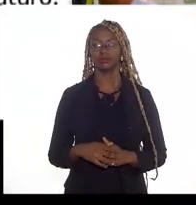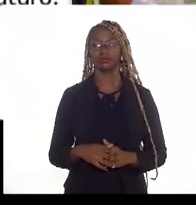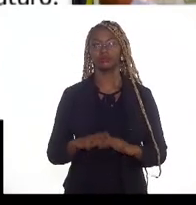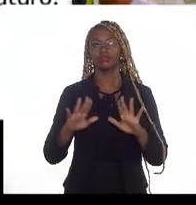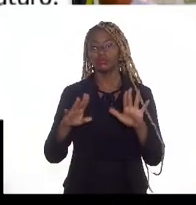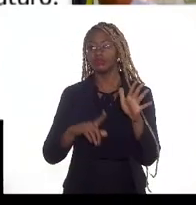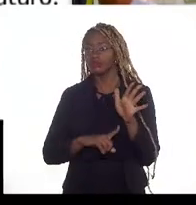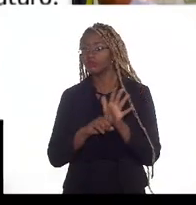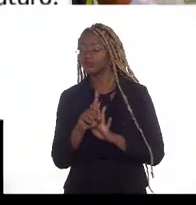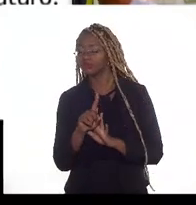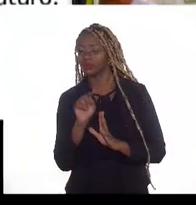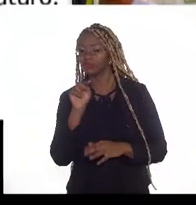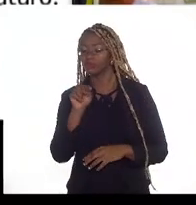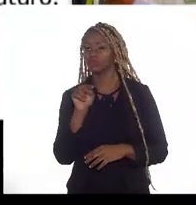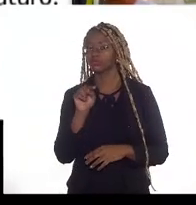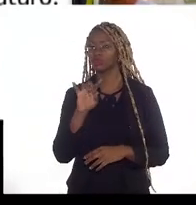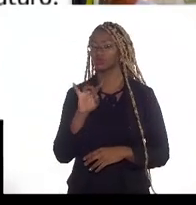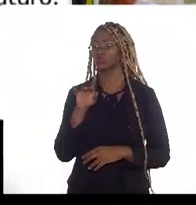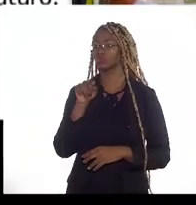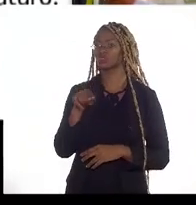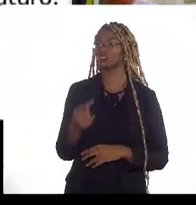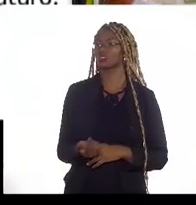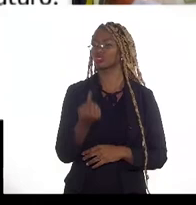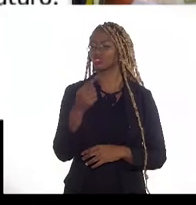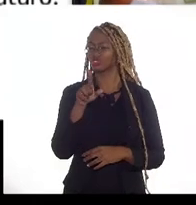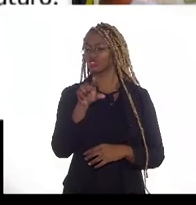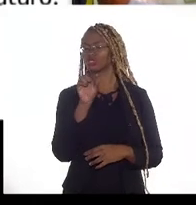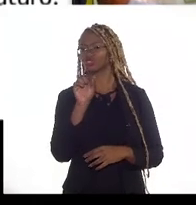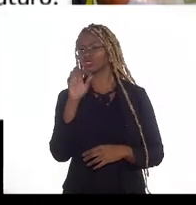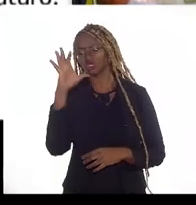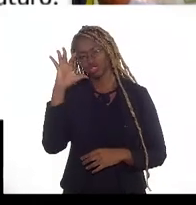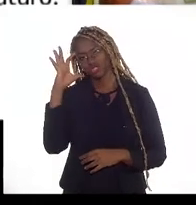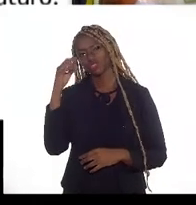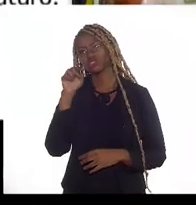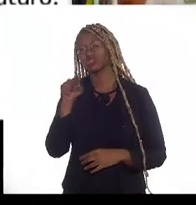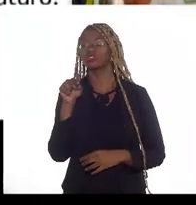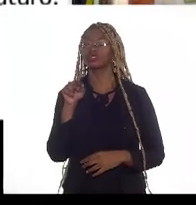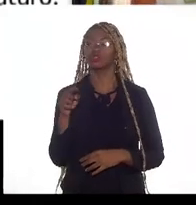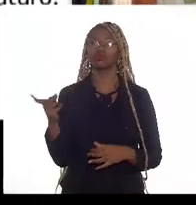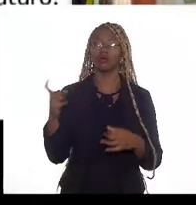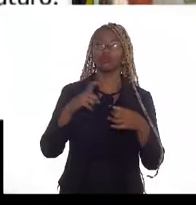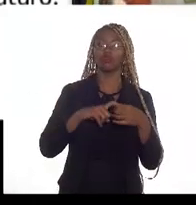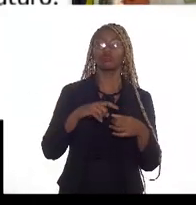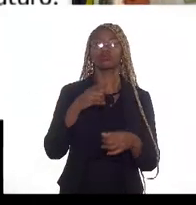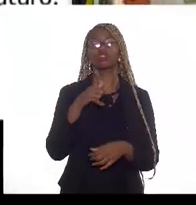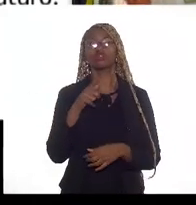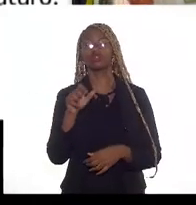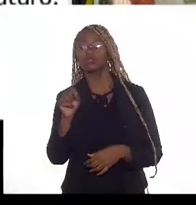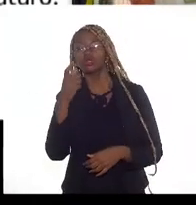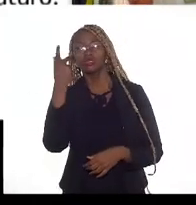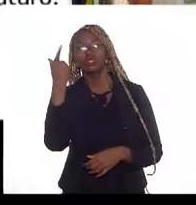seguinte pergunta, mas é só essa alternativa que tem para a injeção de gás natural para